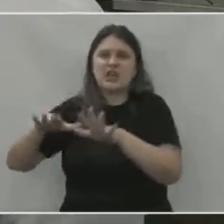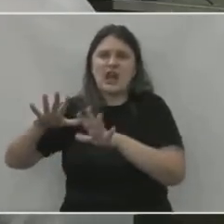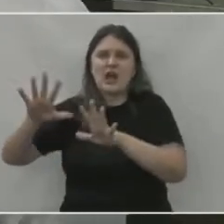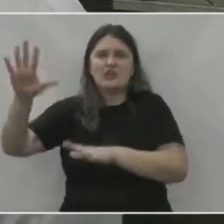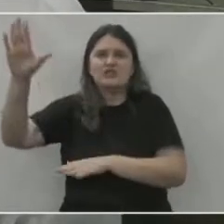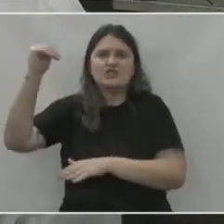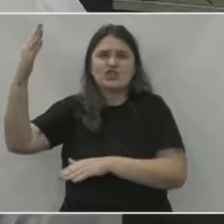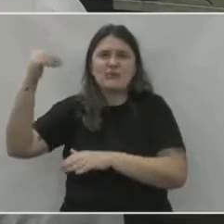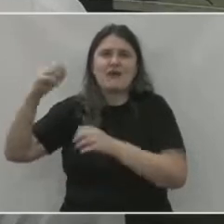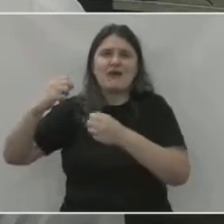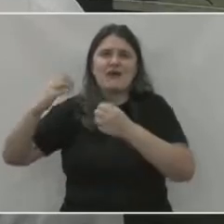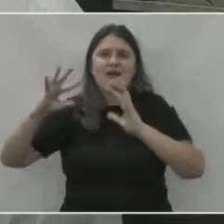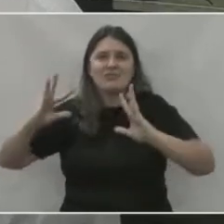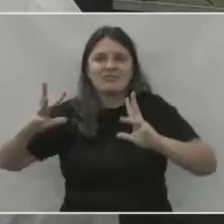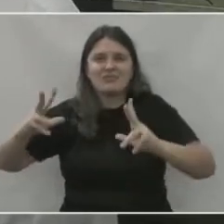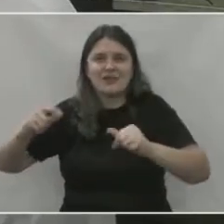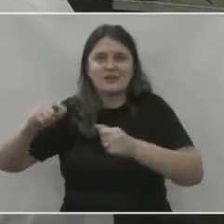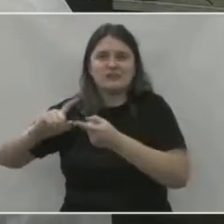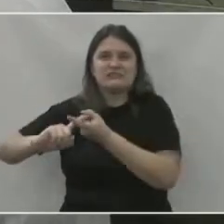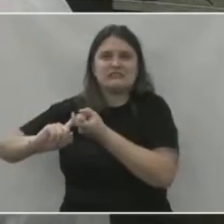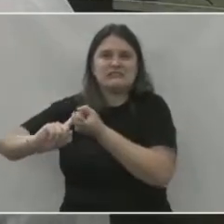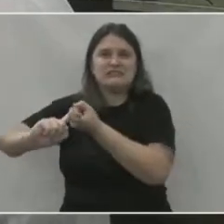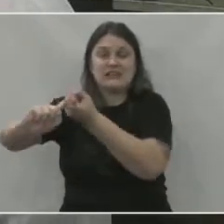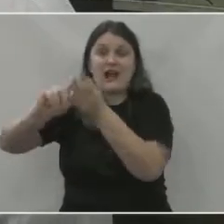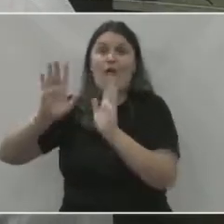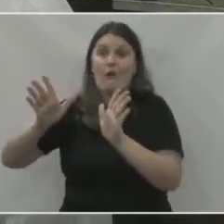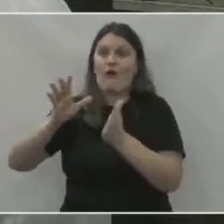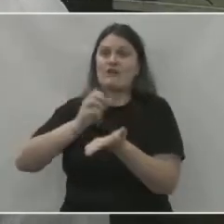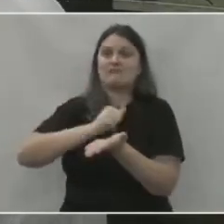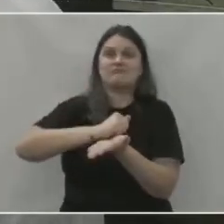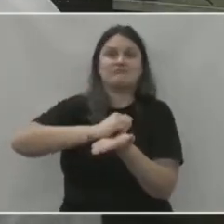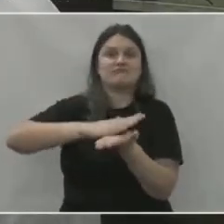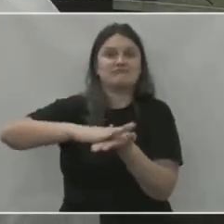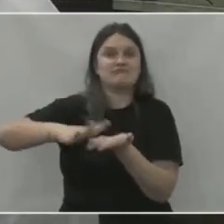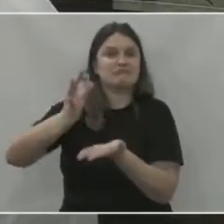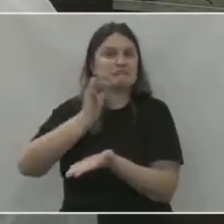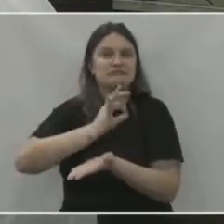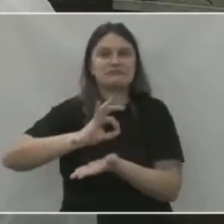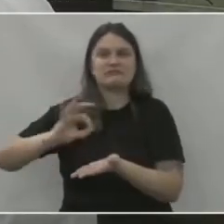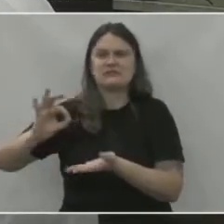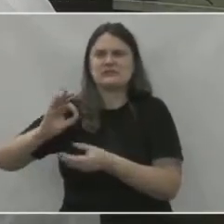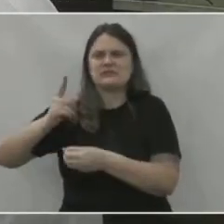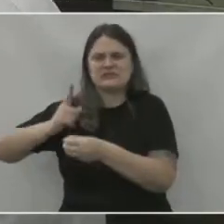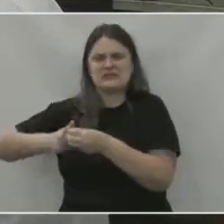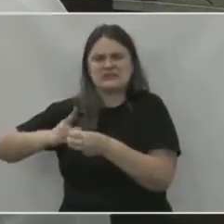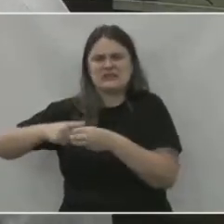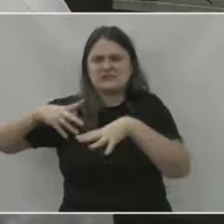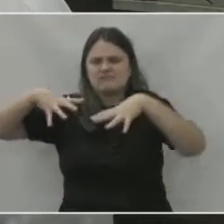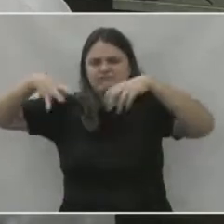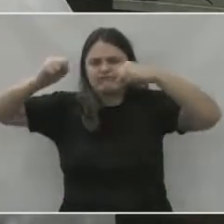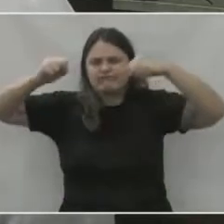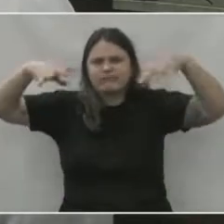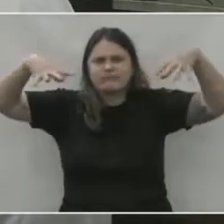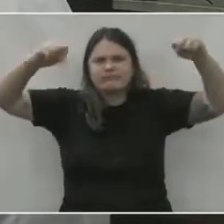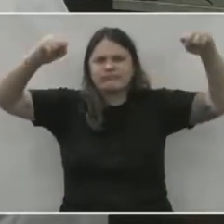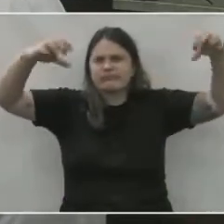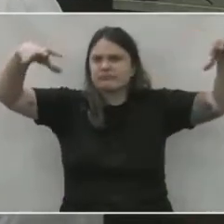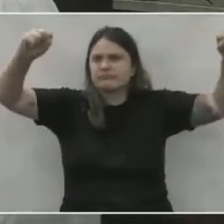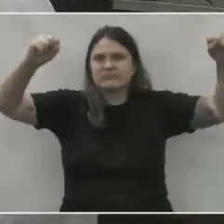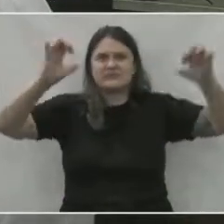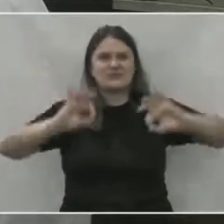Hoje você vai em um asfalto, que é uma beleza. A cidade, na época, era super mal iluminada pela companhia